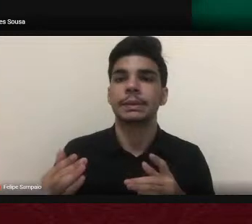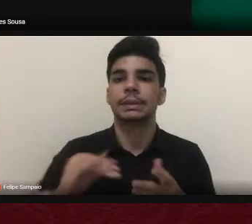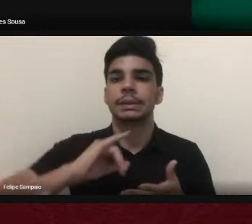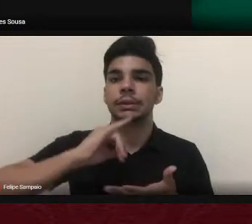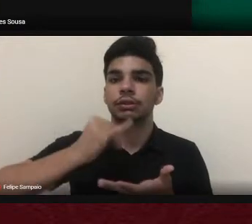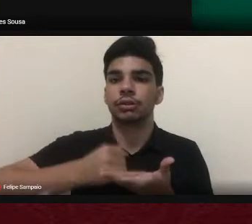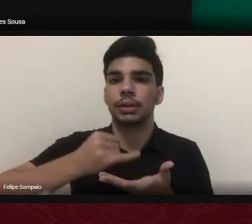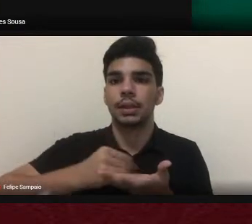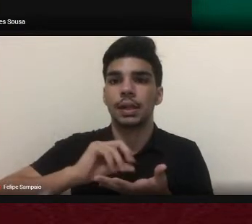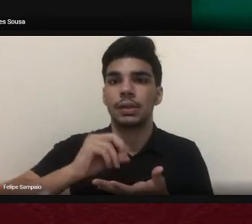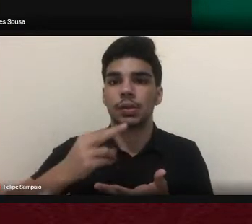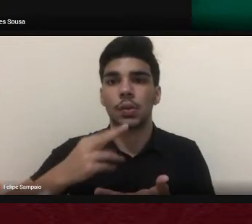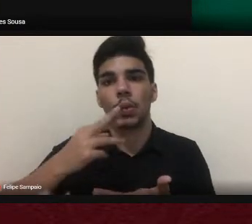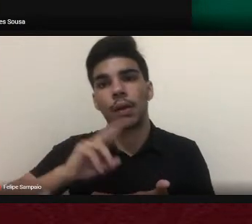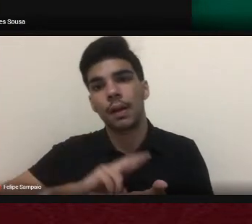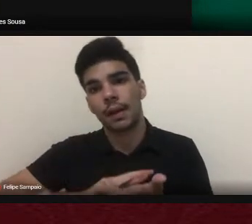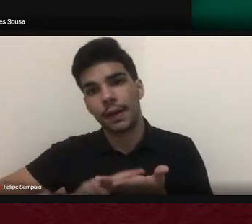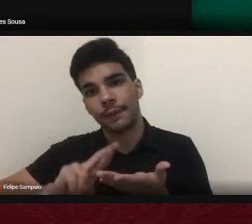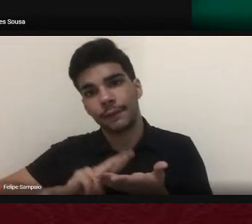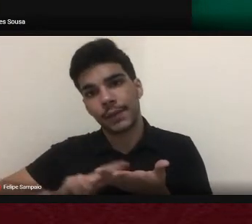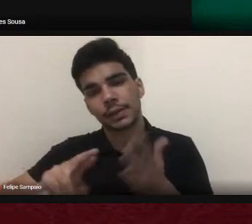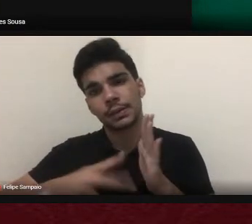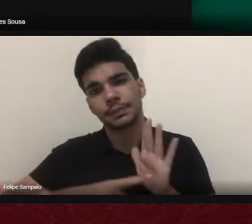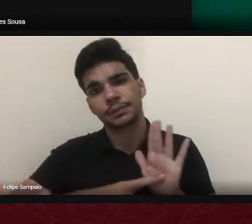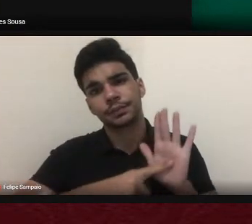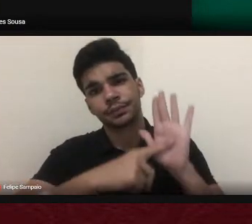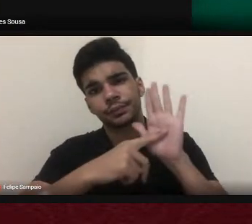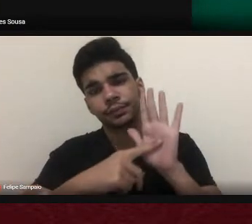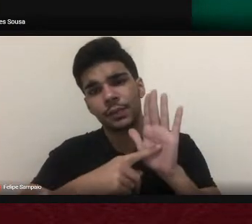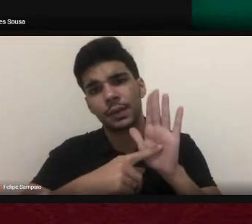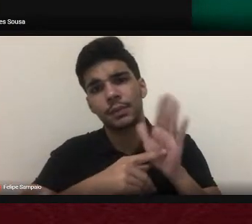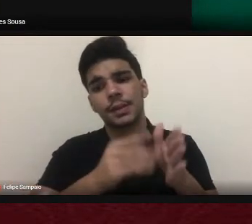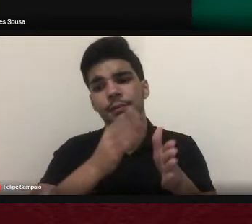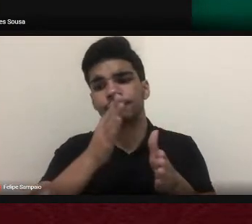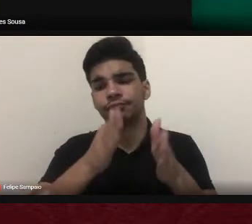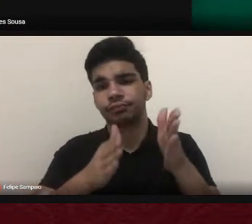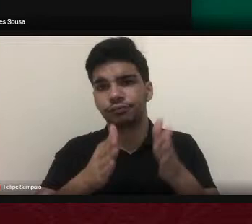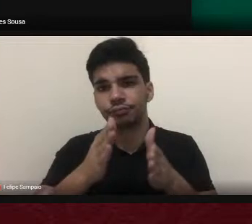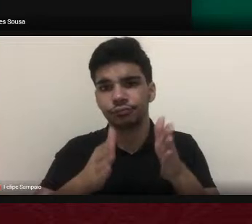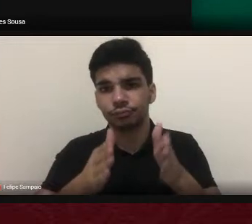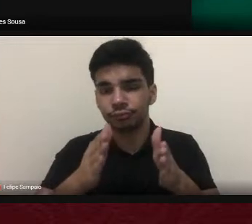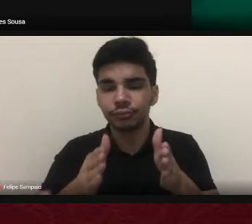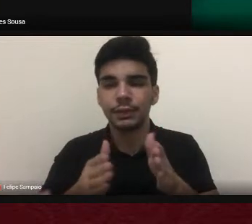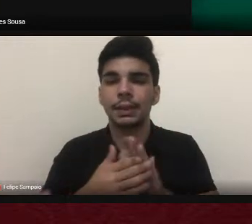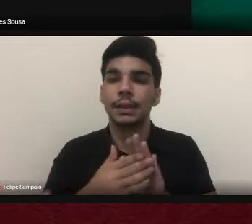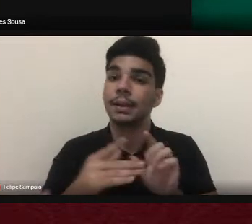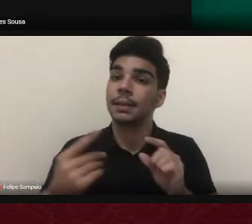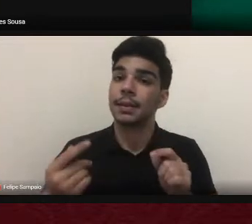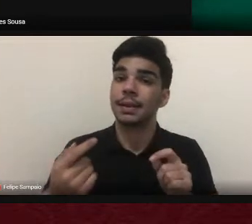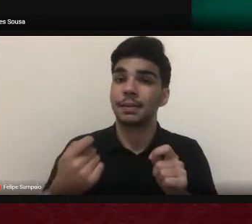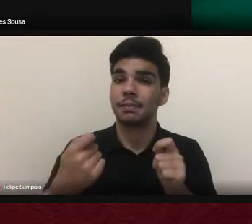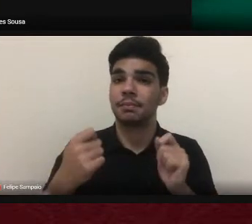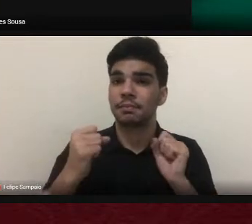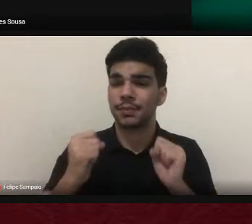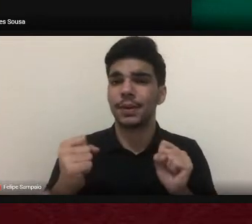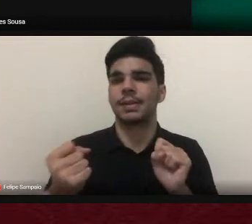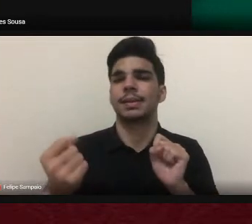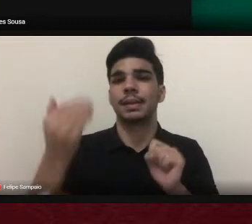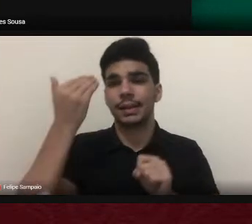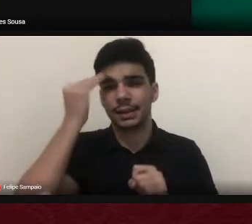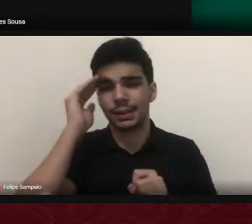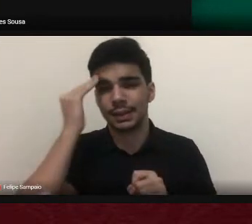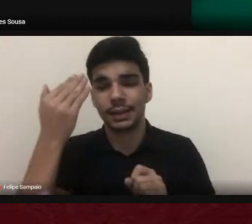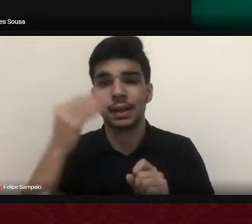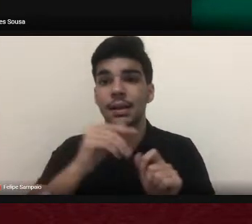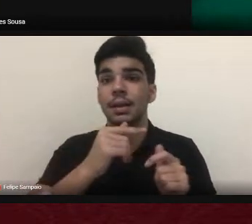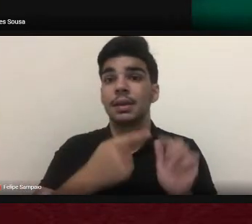temática nesse período são discussões ricas para que possamos entender como que esses trabalhos